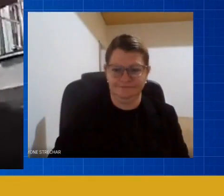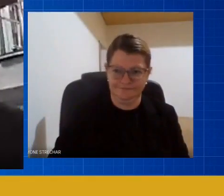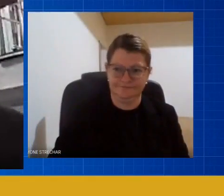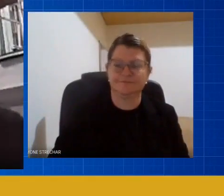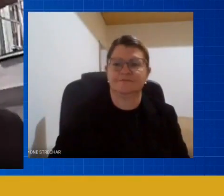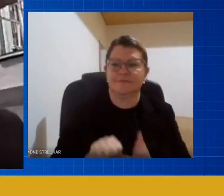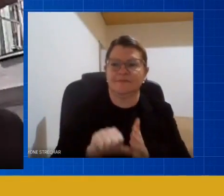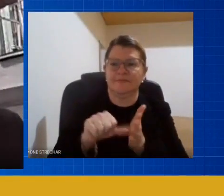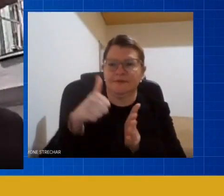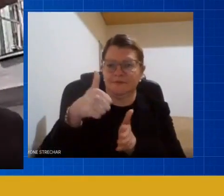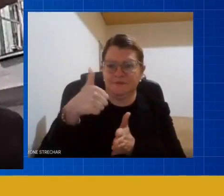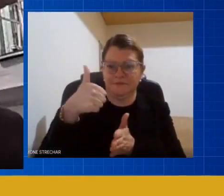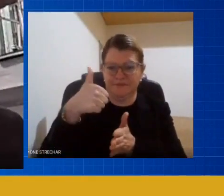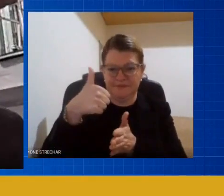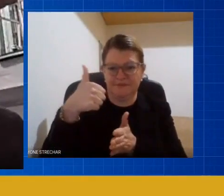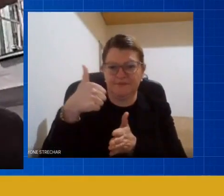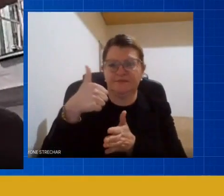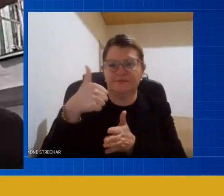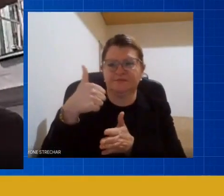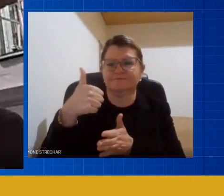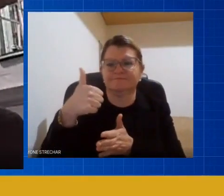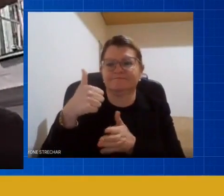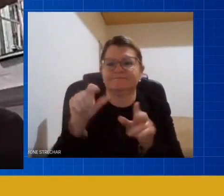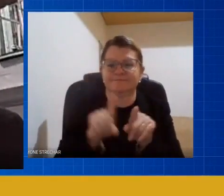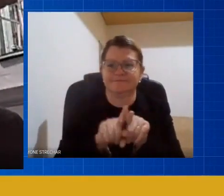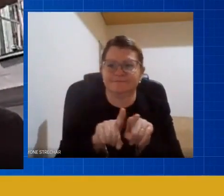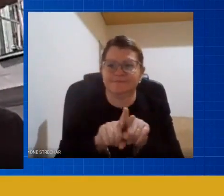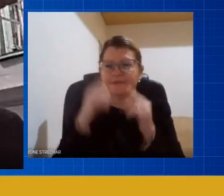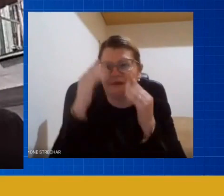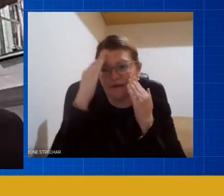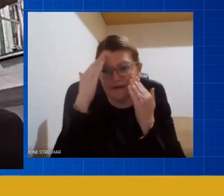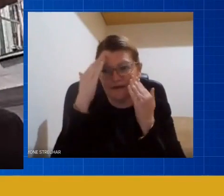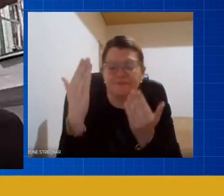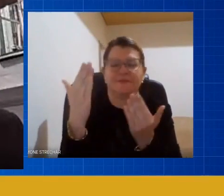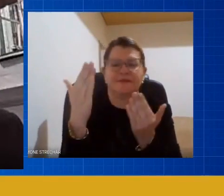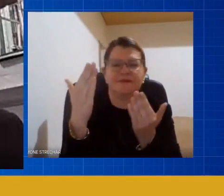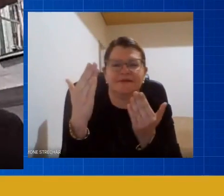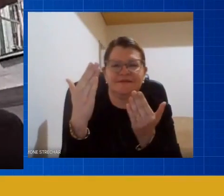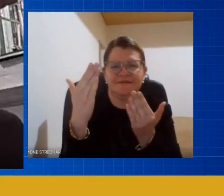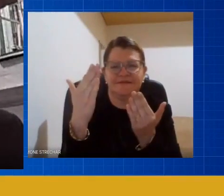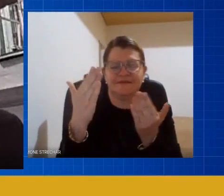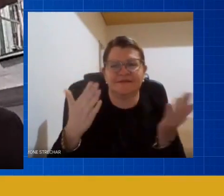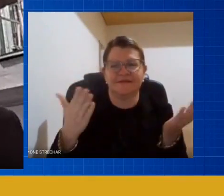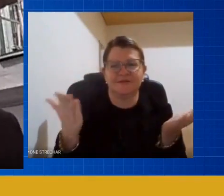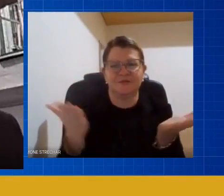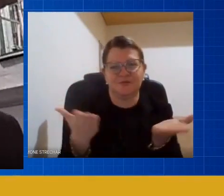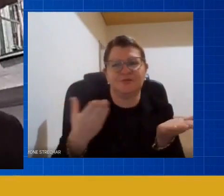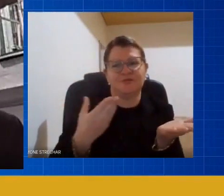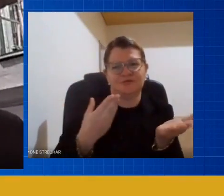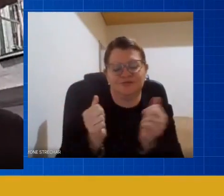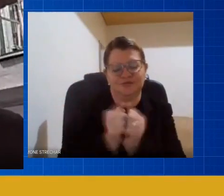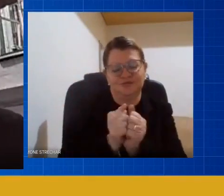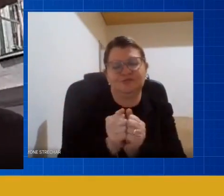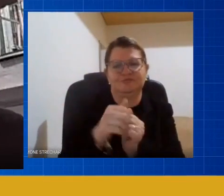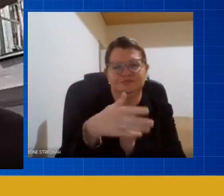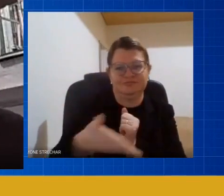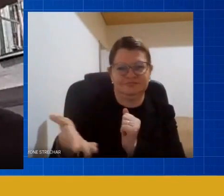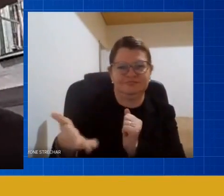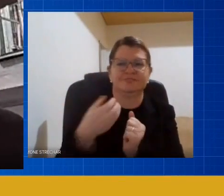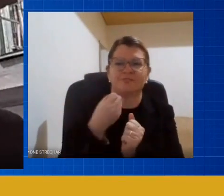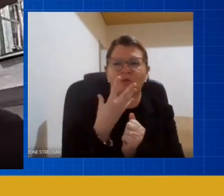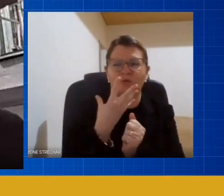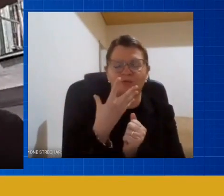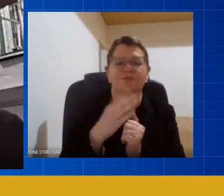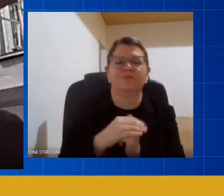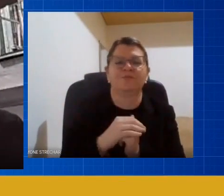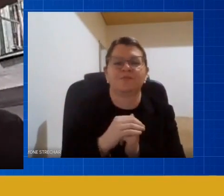primeiramente quero já também deixar um agradecimento é muito bom estar aqui com vocês e dizer assim primeiro